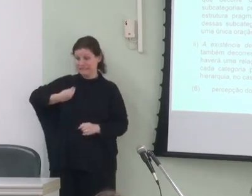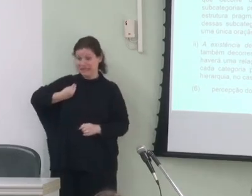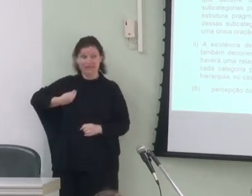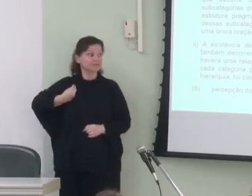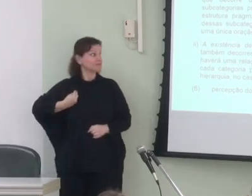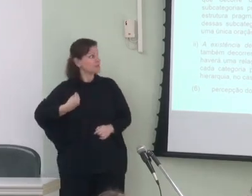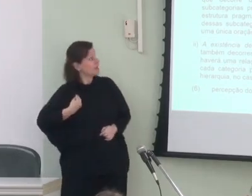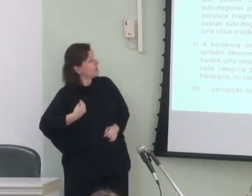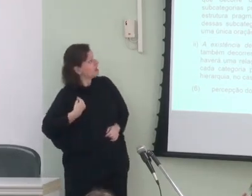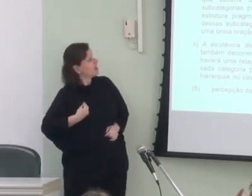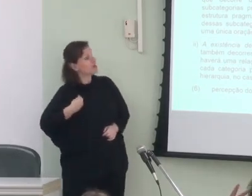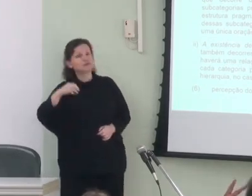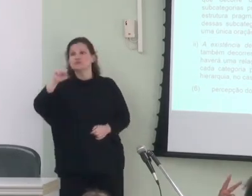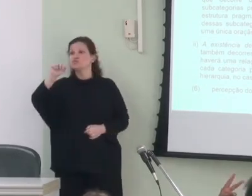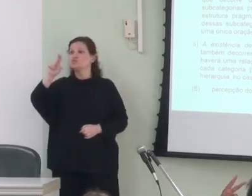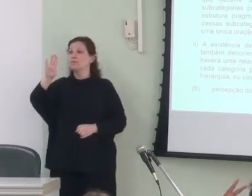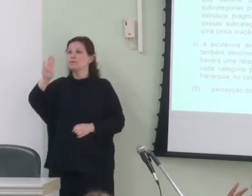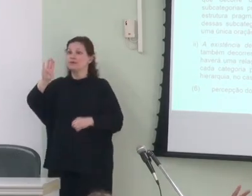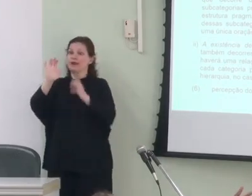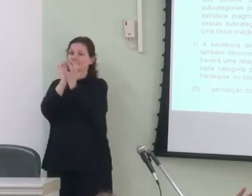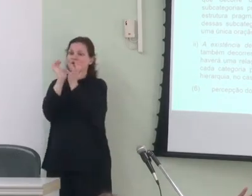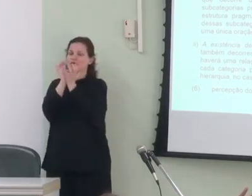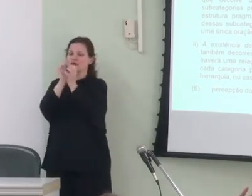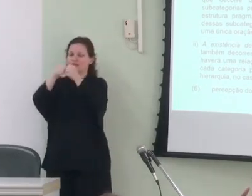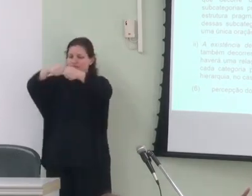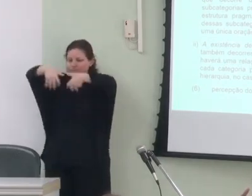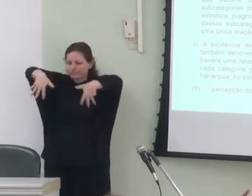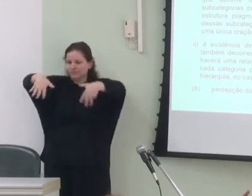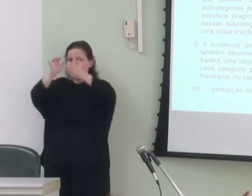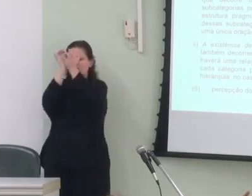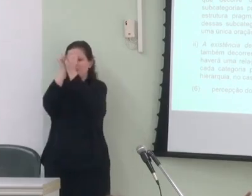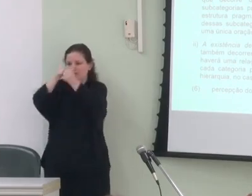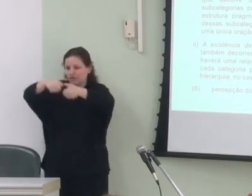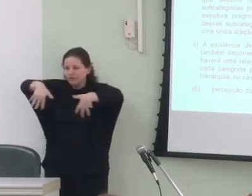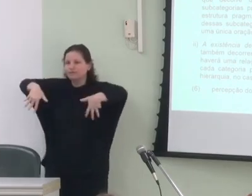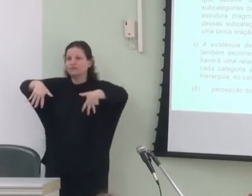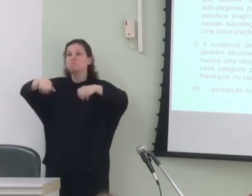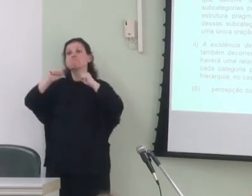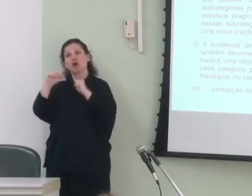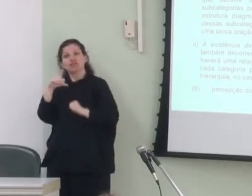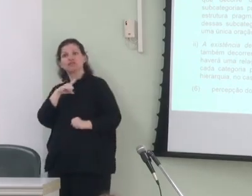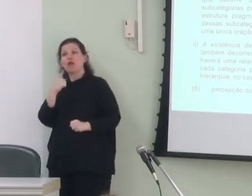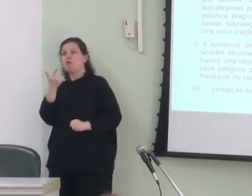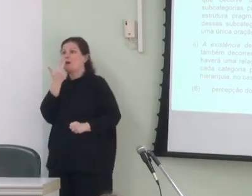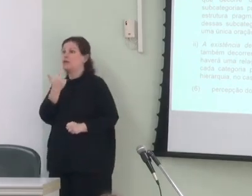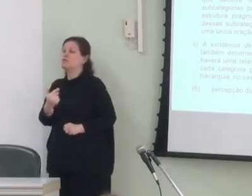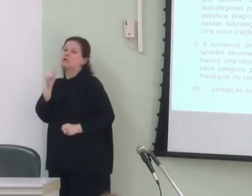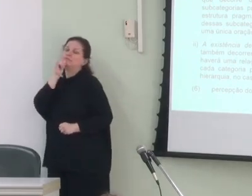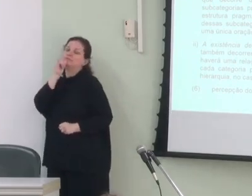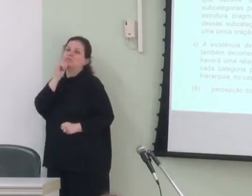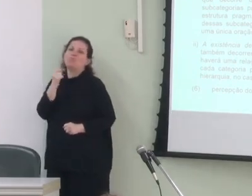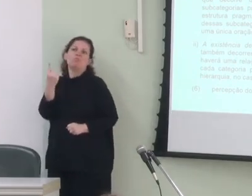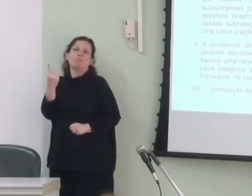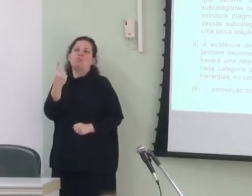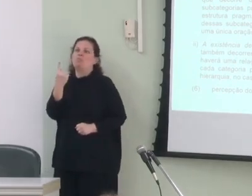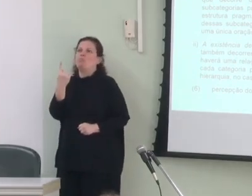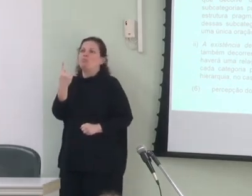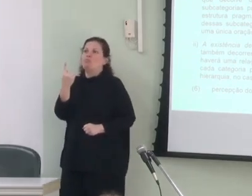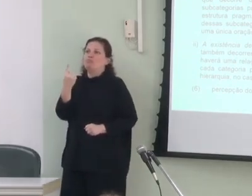de subcategorias você tem numa mesma você pode ter em uma língua um modelo